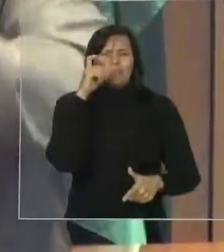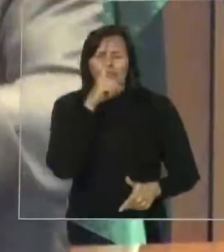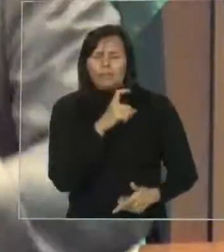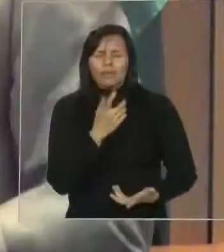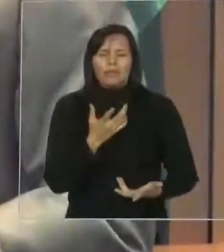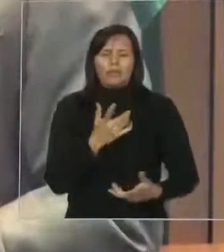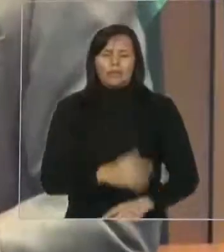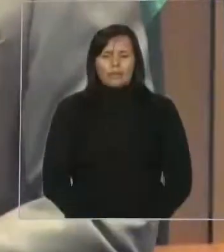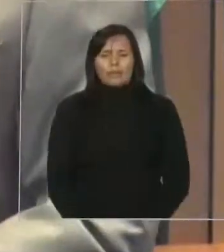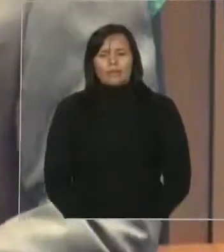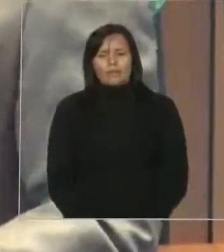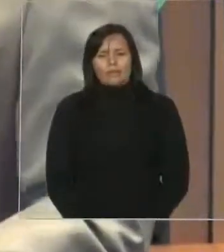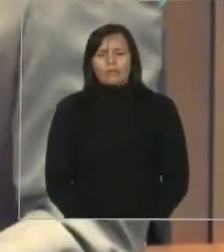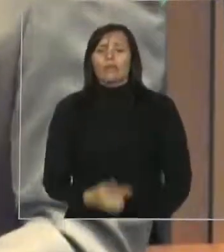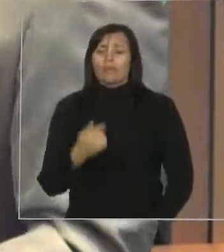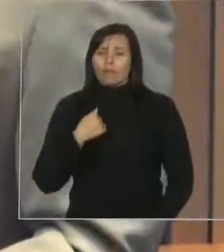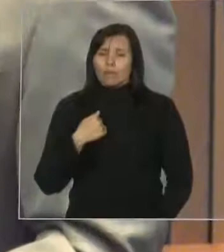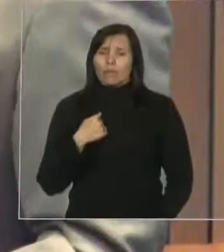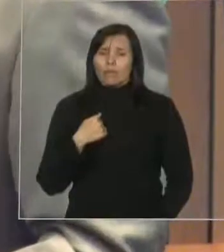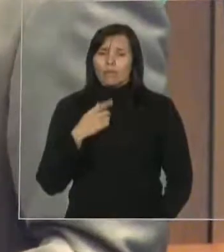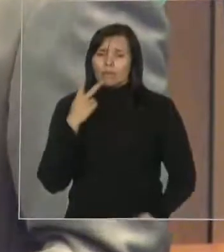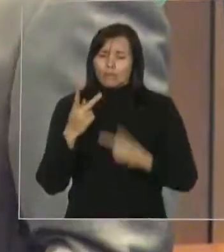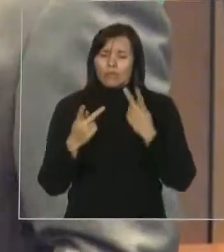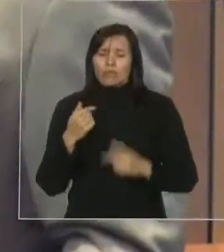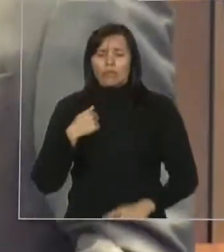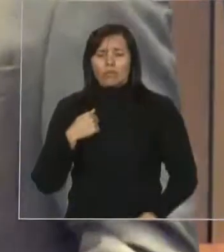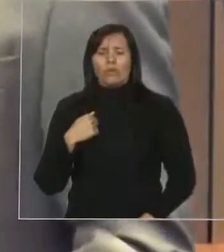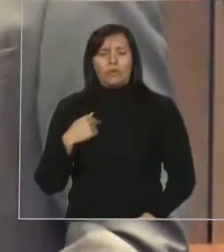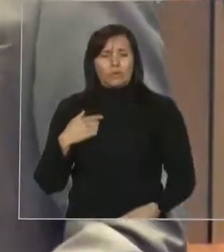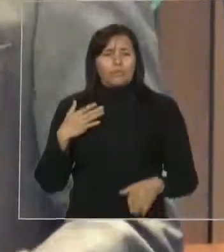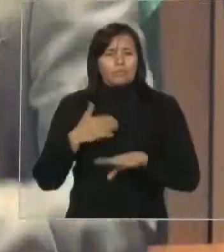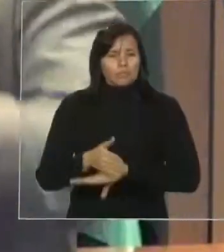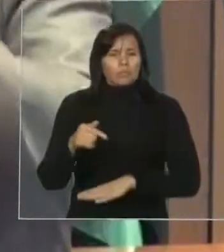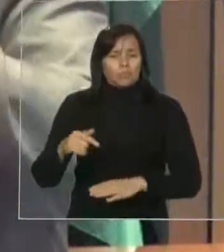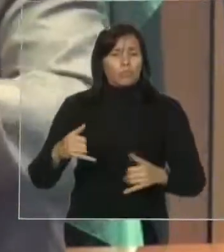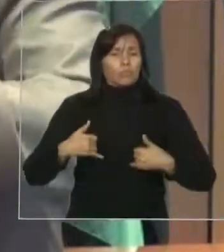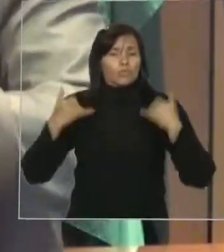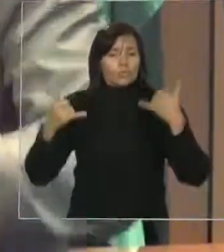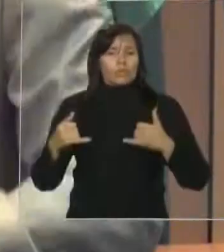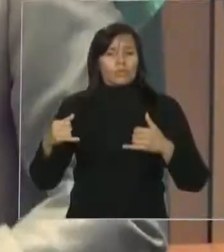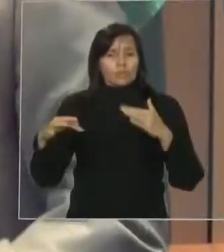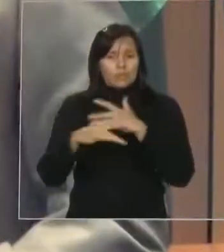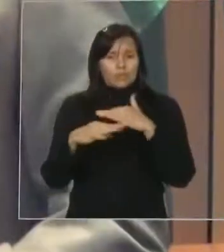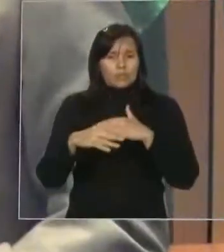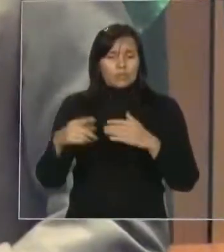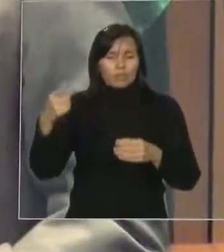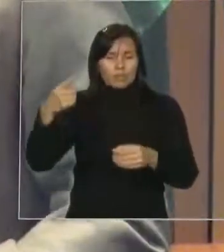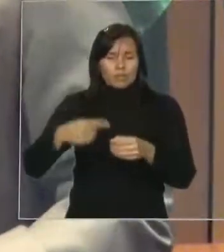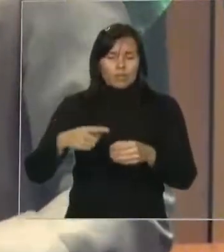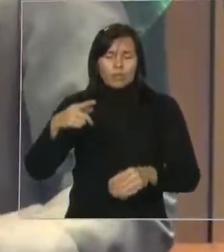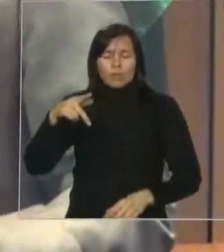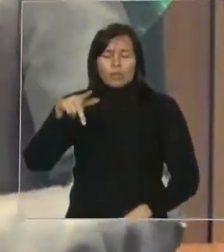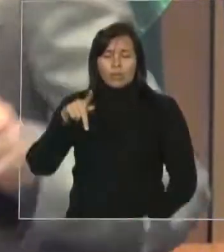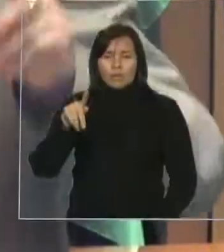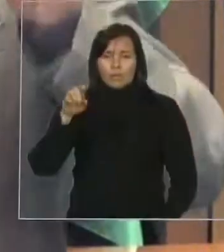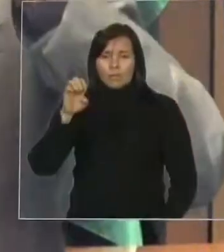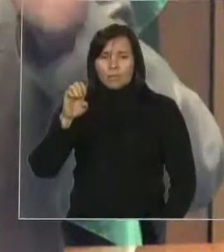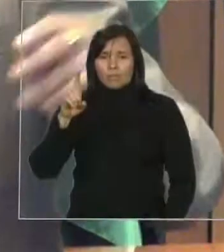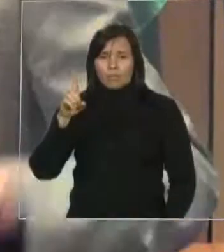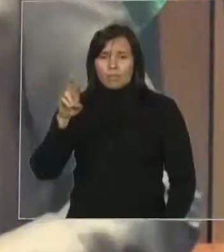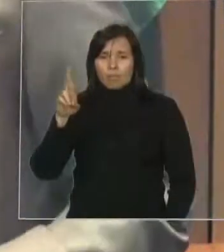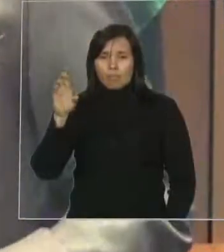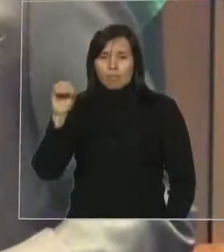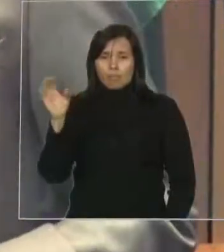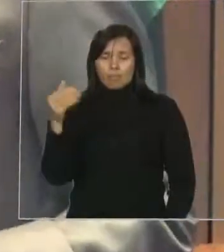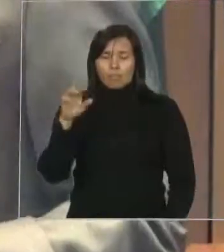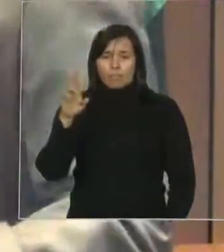estava na Baixada Maranhense, tive a oportunidade de participar do aniversário de Pedro Rosário, daqui a pouco eu vou falar mais sobre esta agenda, inclusive estava presente